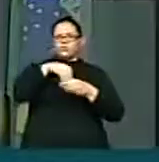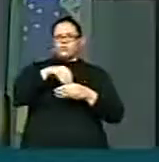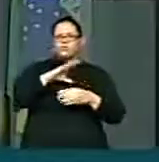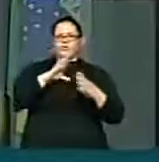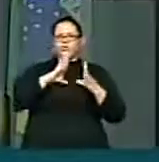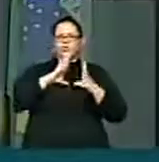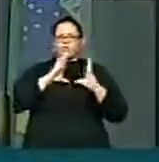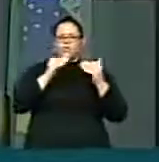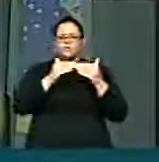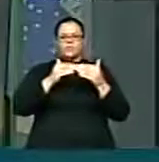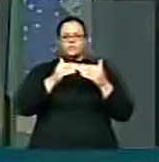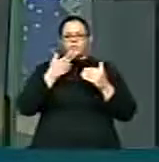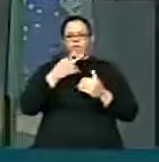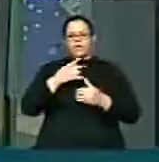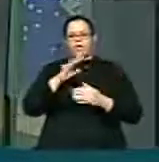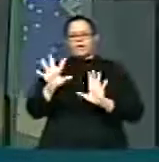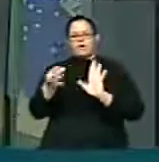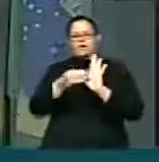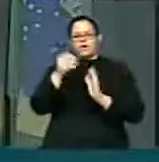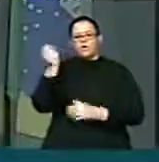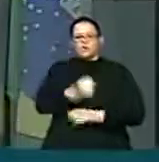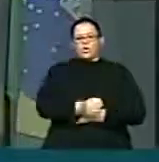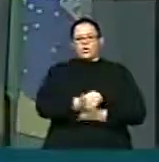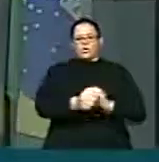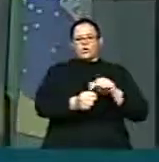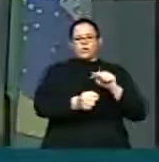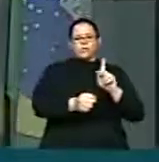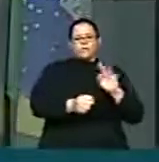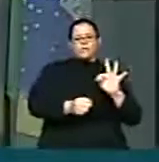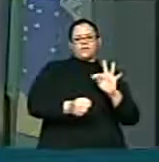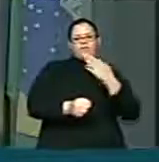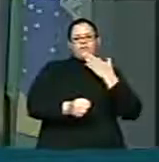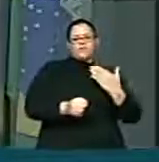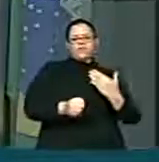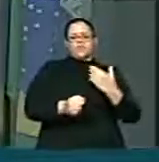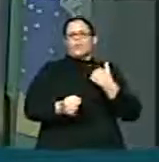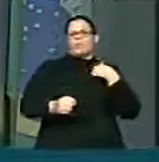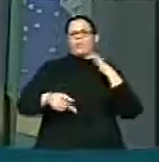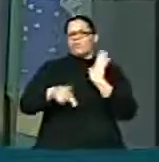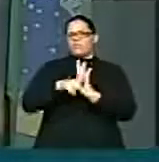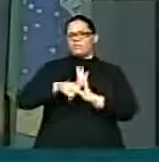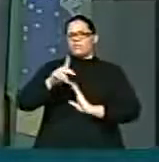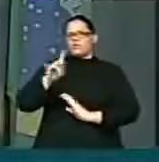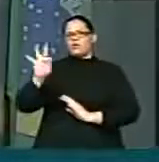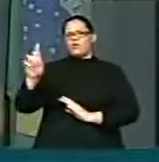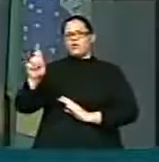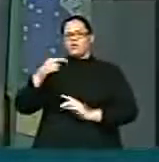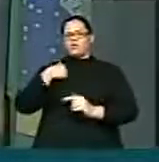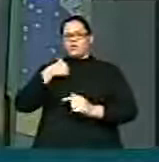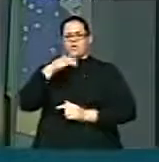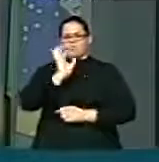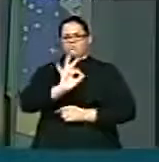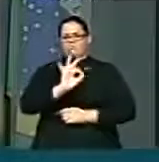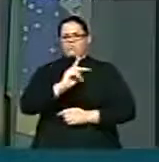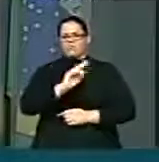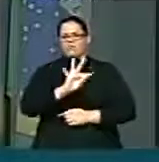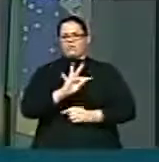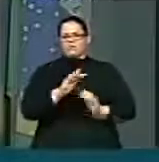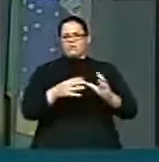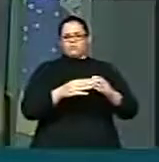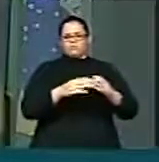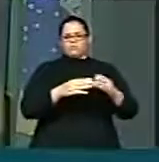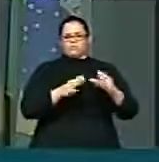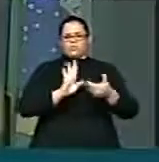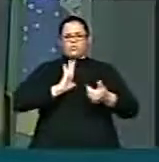favorecendo o PT. Não é porque ele é PT. não sou petista, senhor presidente. Eu sou do PR, com muito orgulho. E eu estou fazendo